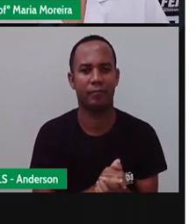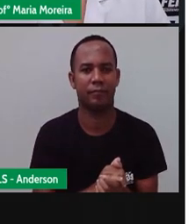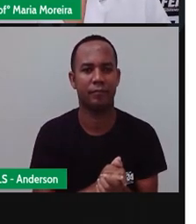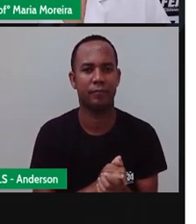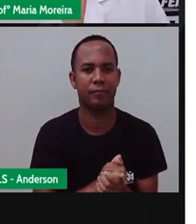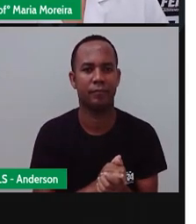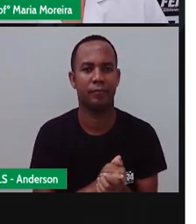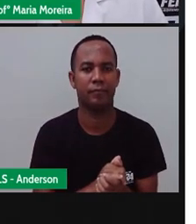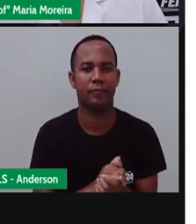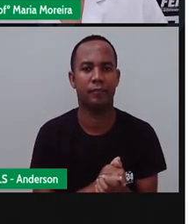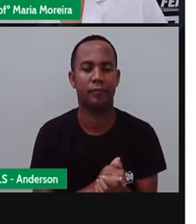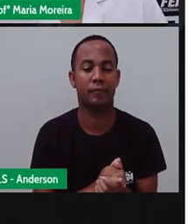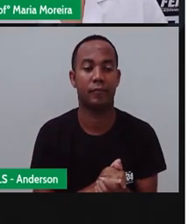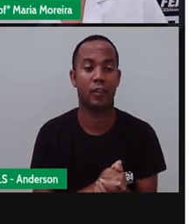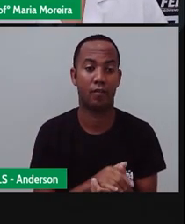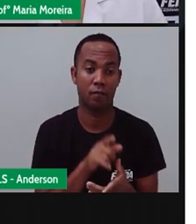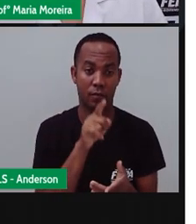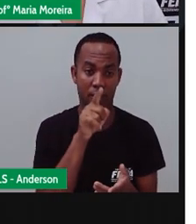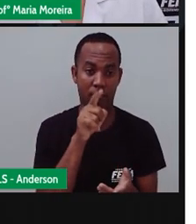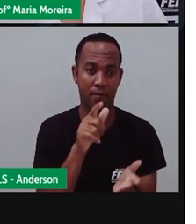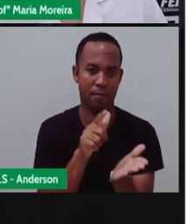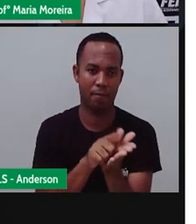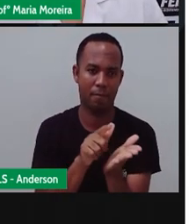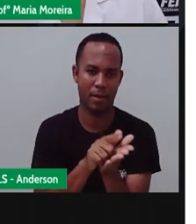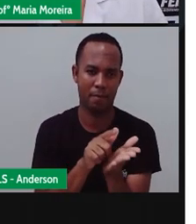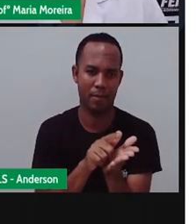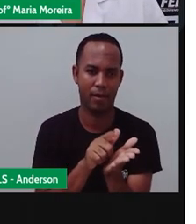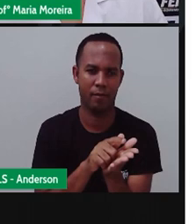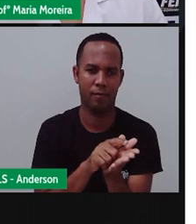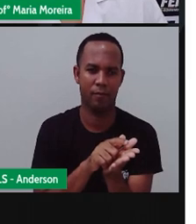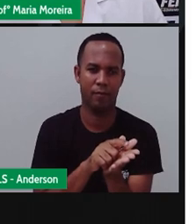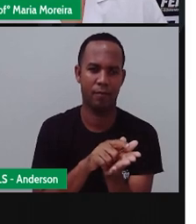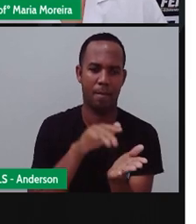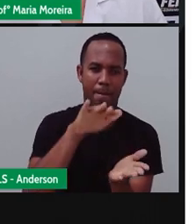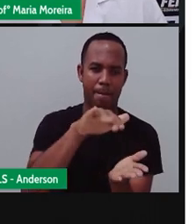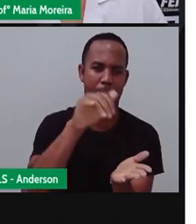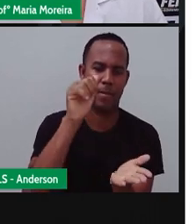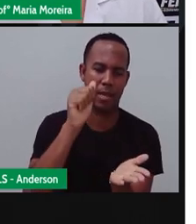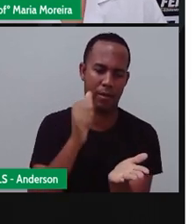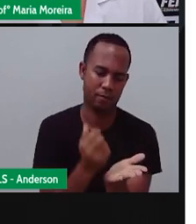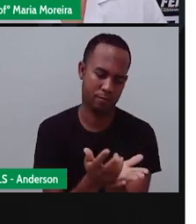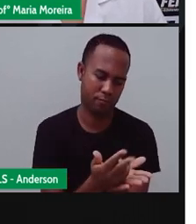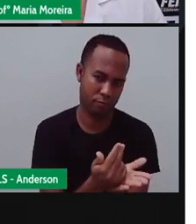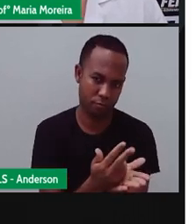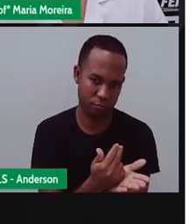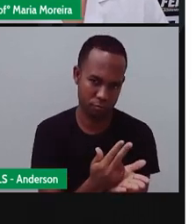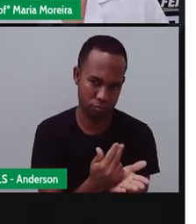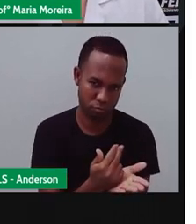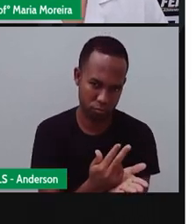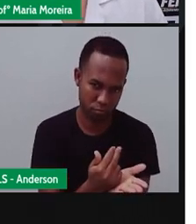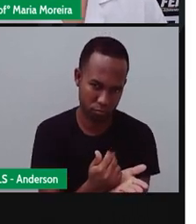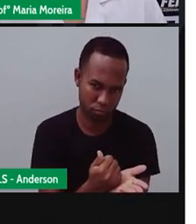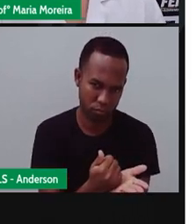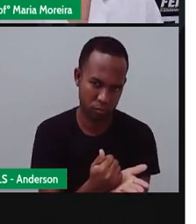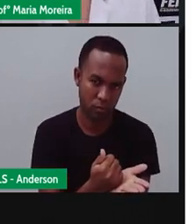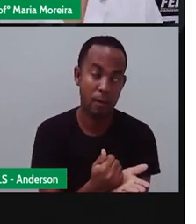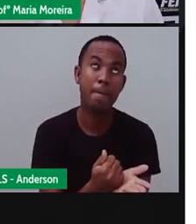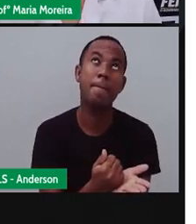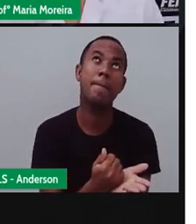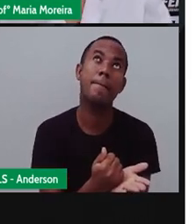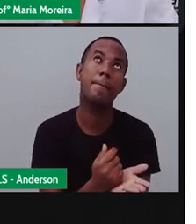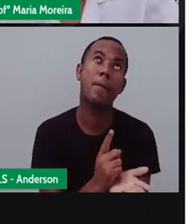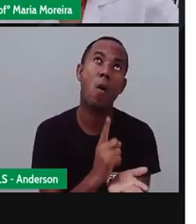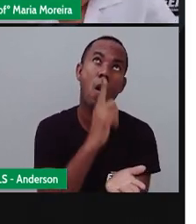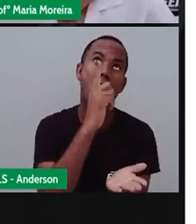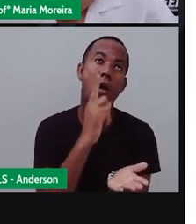Bom, pegue uma folha de papel e tente desenhar, né? Imaginando que você está vendo tudo de onde do céu. Por